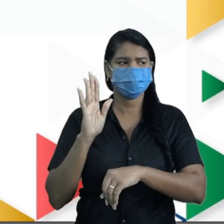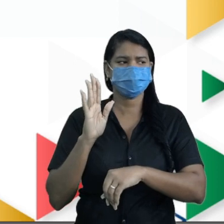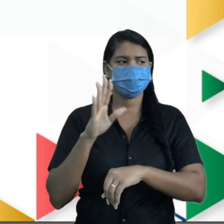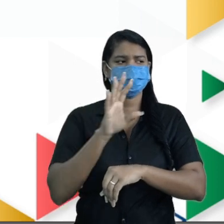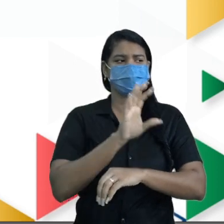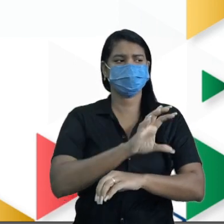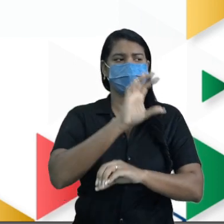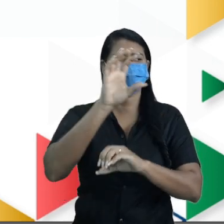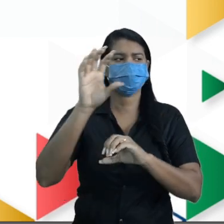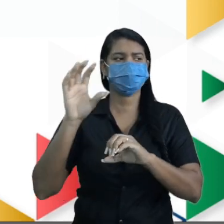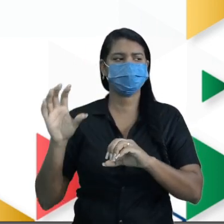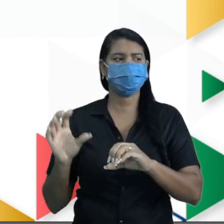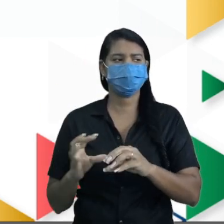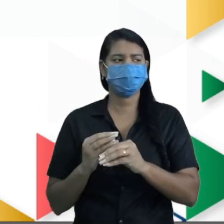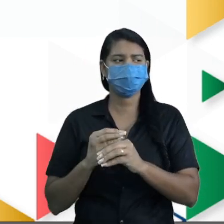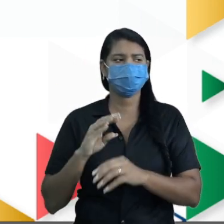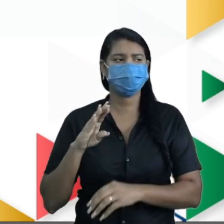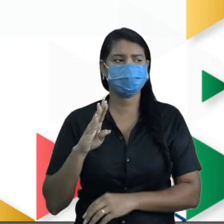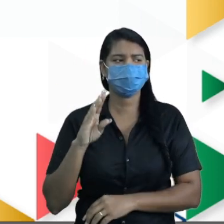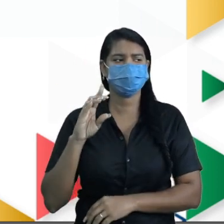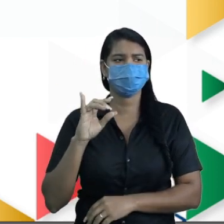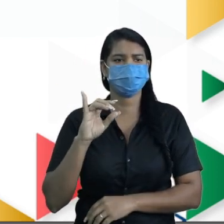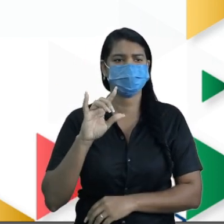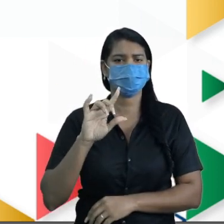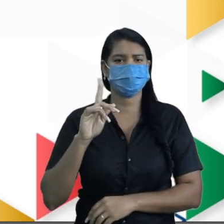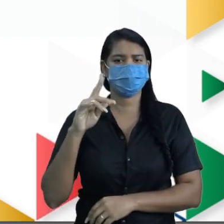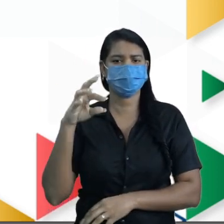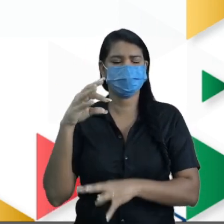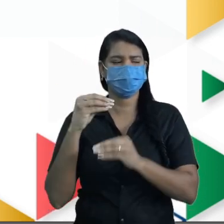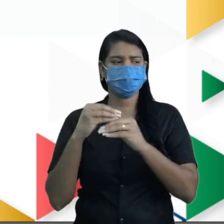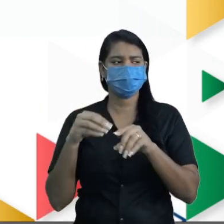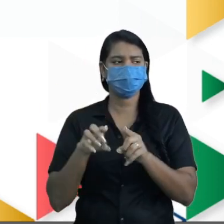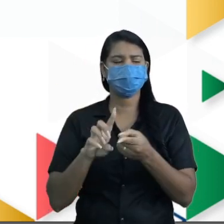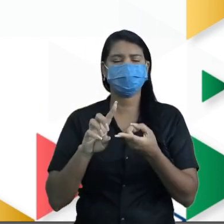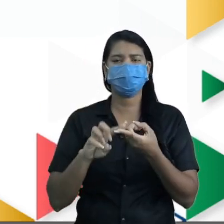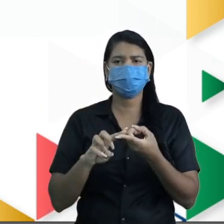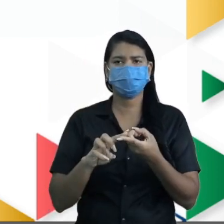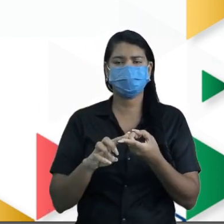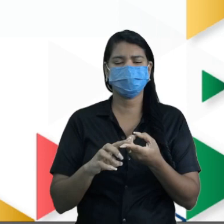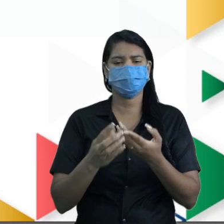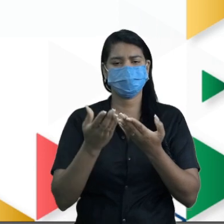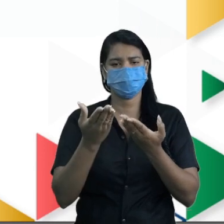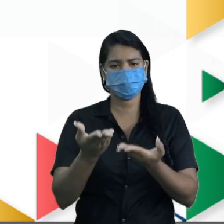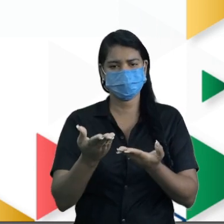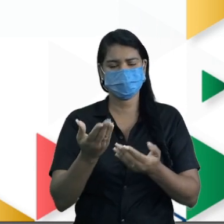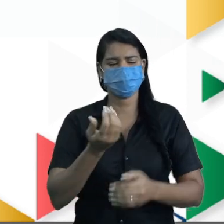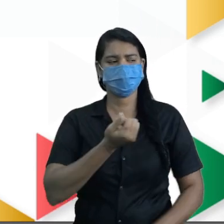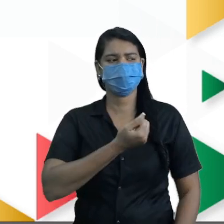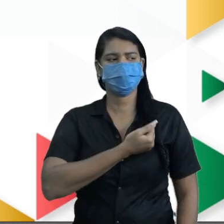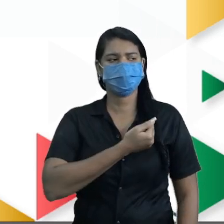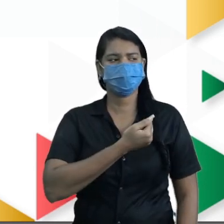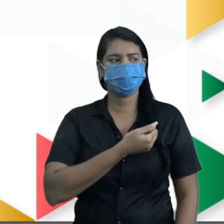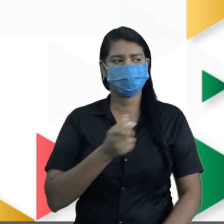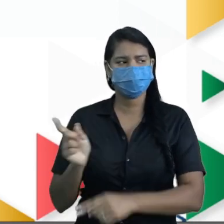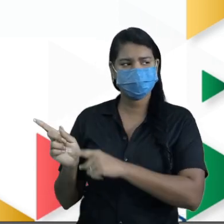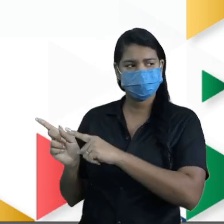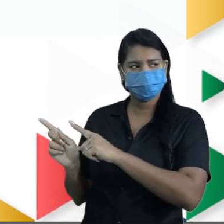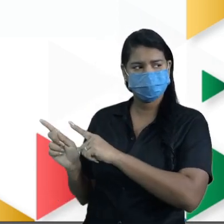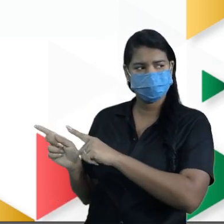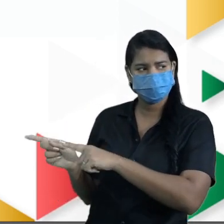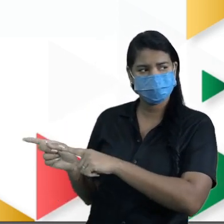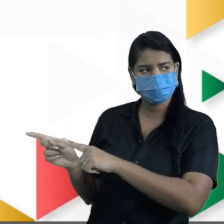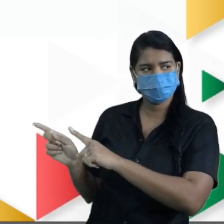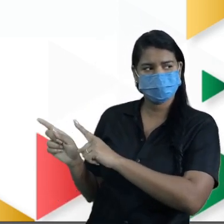regiões em bilhões. Aí ele já deu aí, ó, o norte pra você. Esses números que estão postos